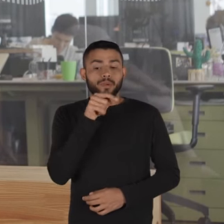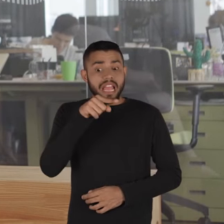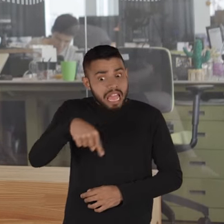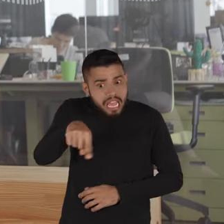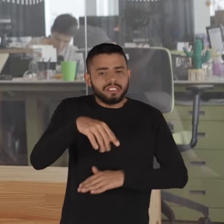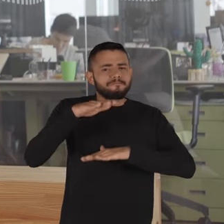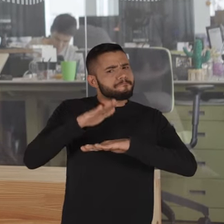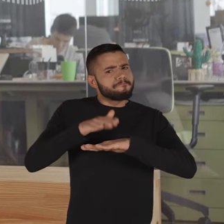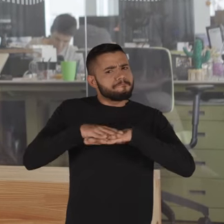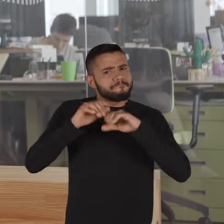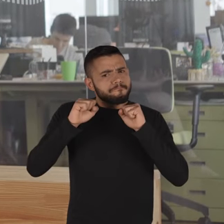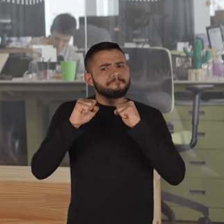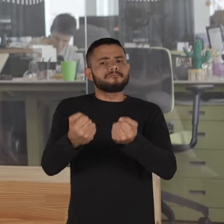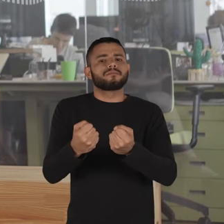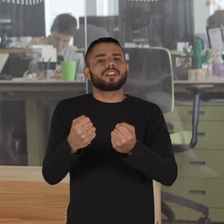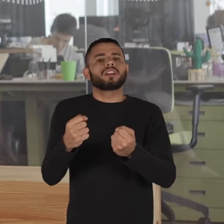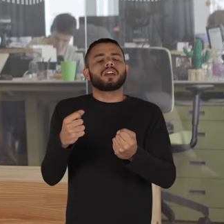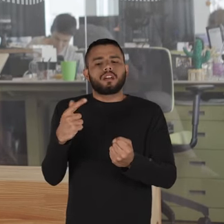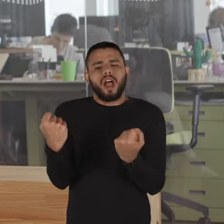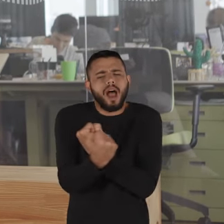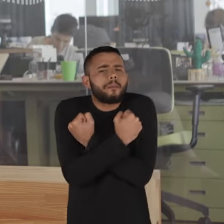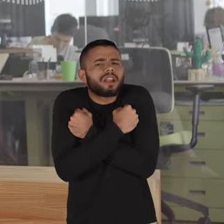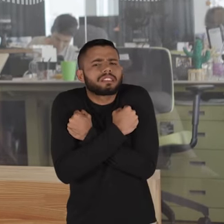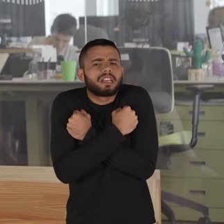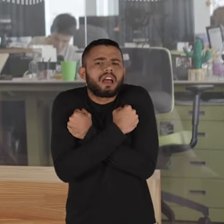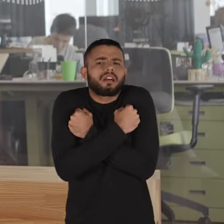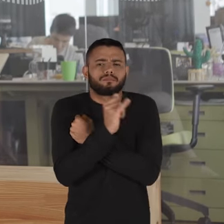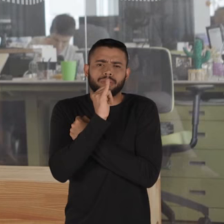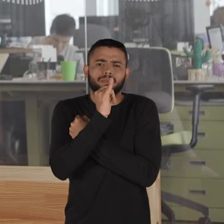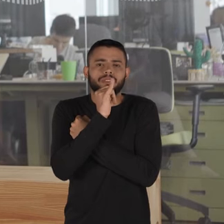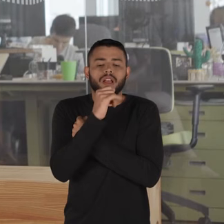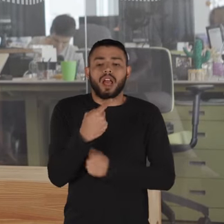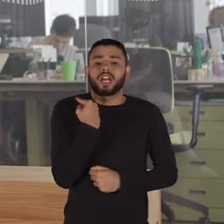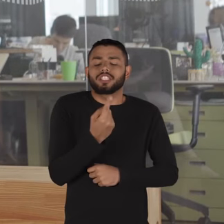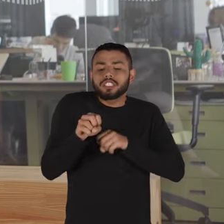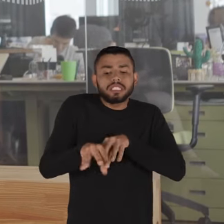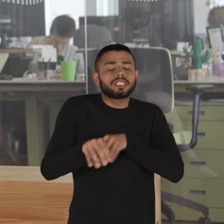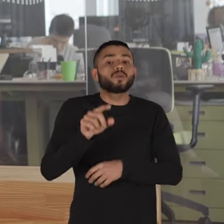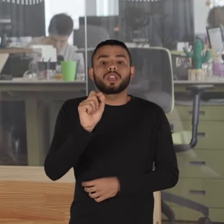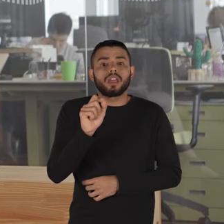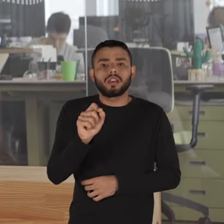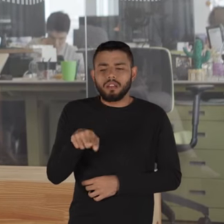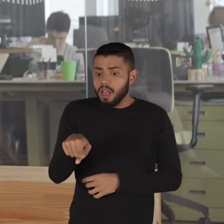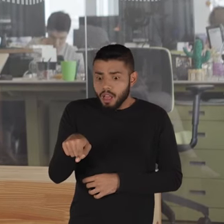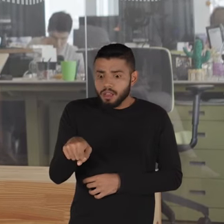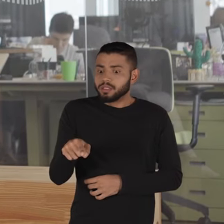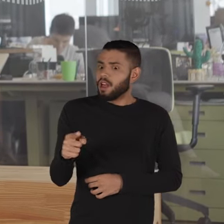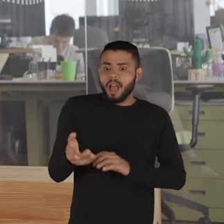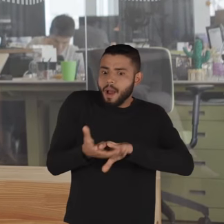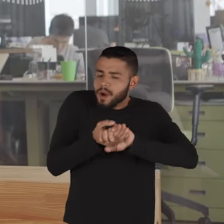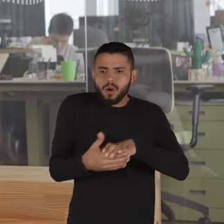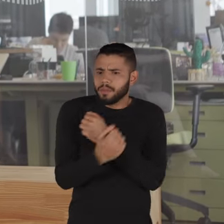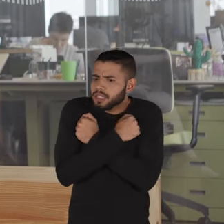exemplo, têm essa iniciativa de abraçar, a gente ensina rapidamente eles